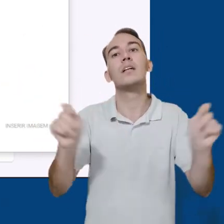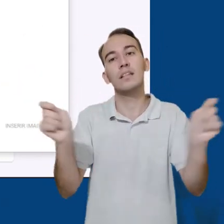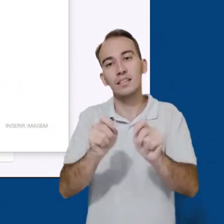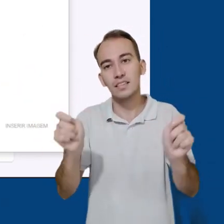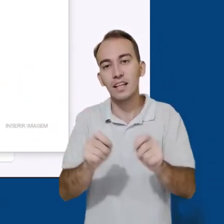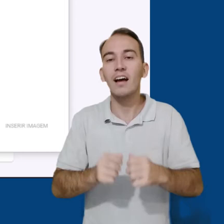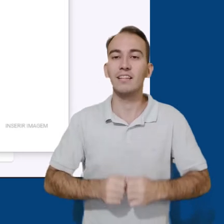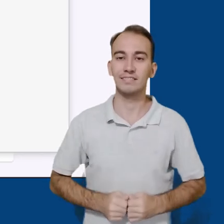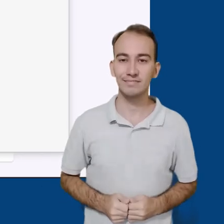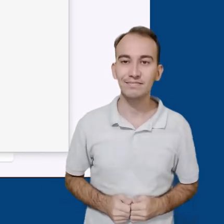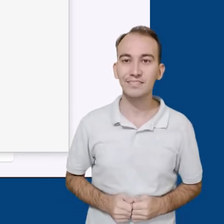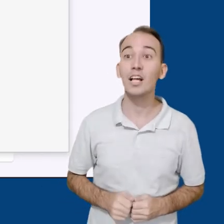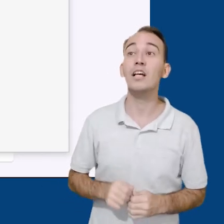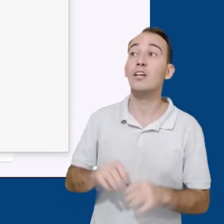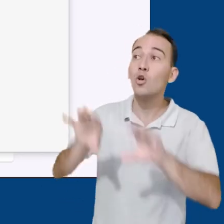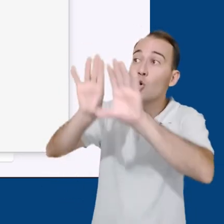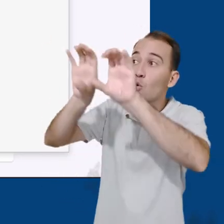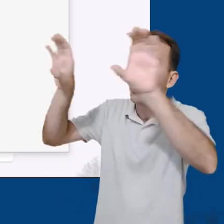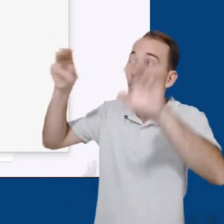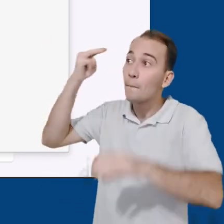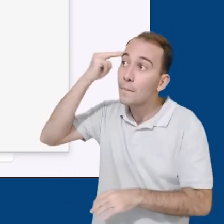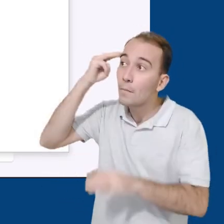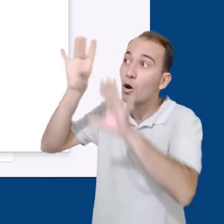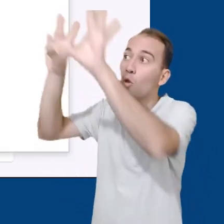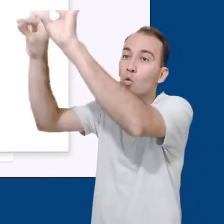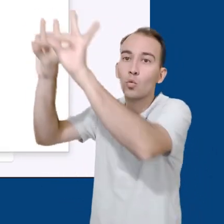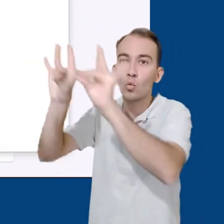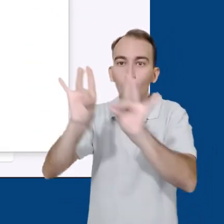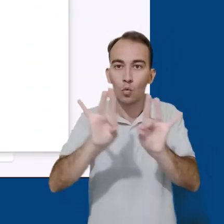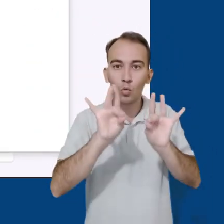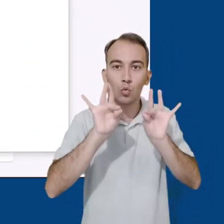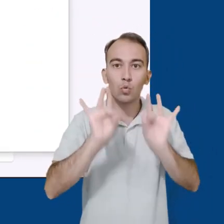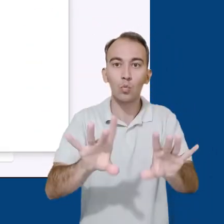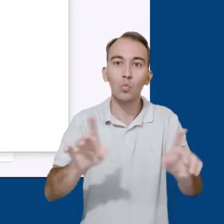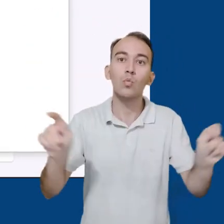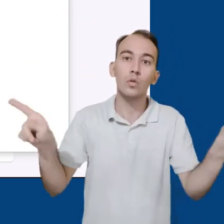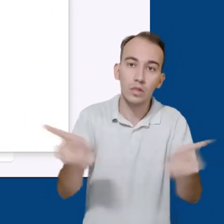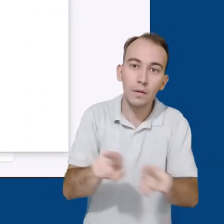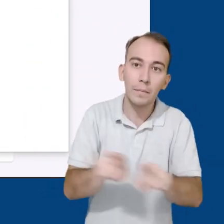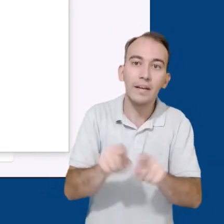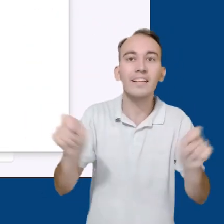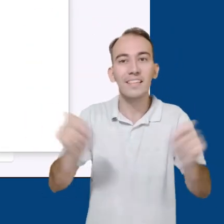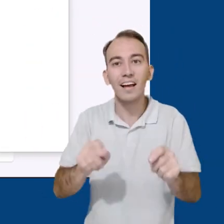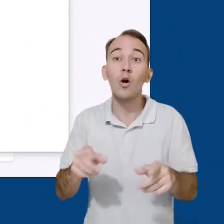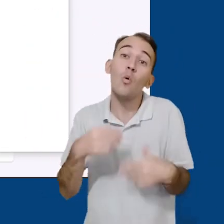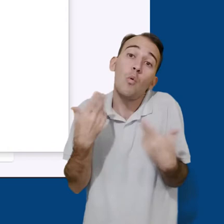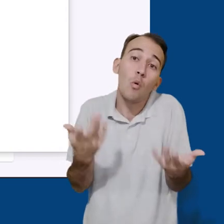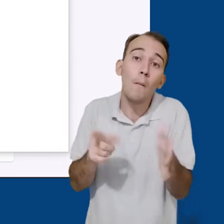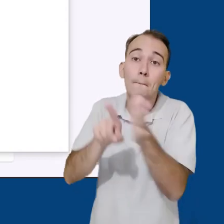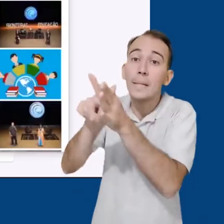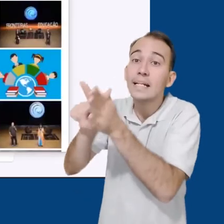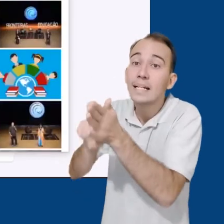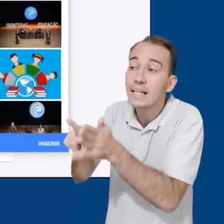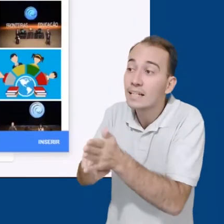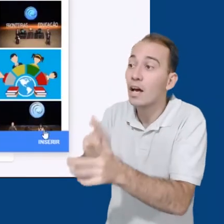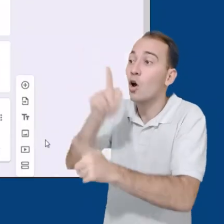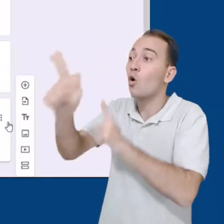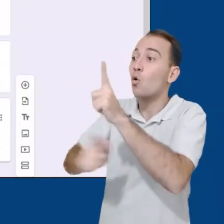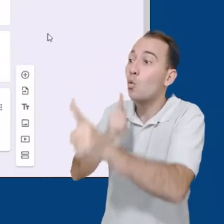Podemos importar imagens do Google Fotos ou do nosso Drive. E também podemos pesquisar imagens direto do Google.